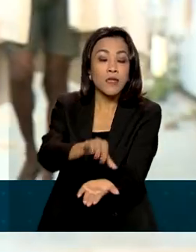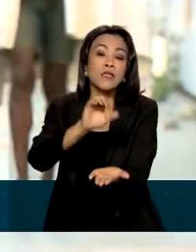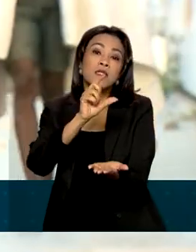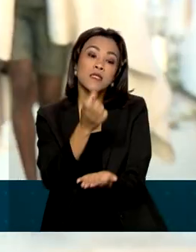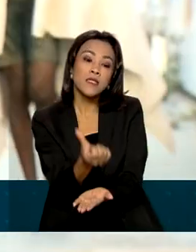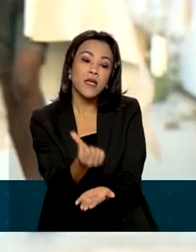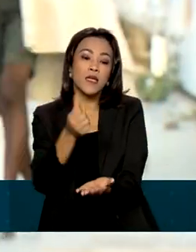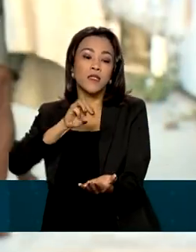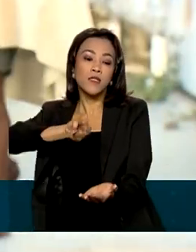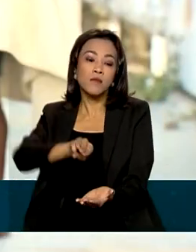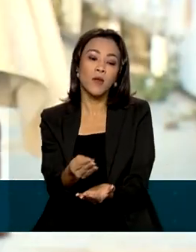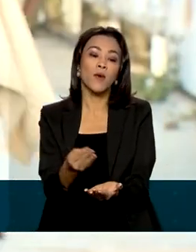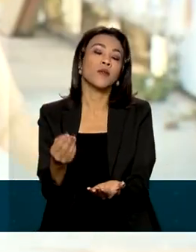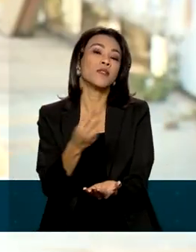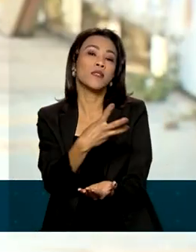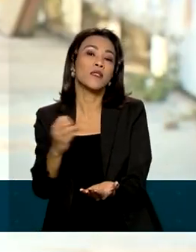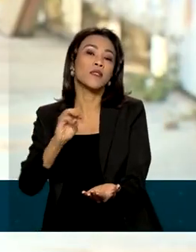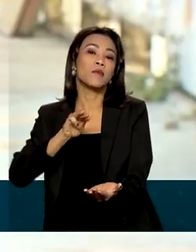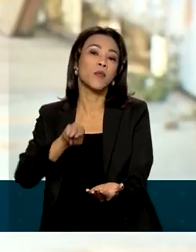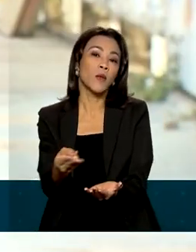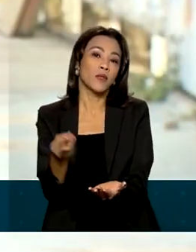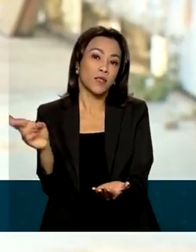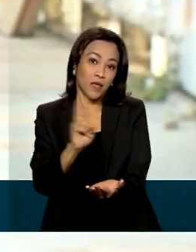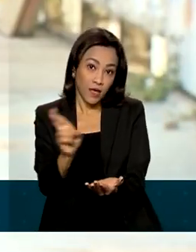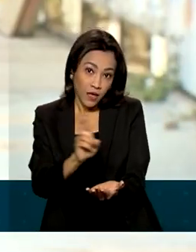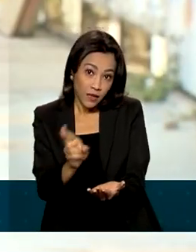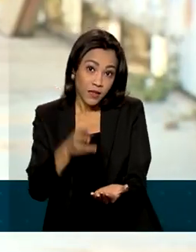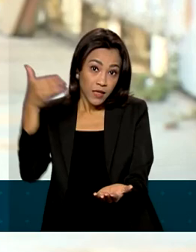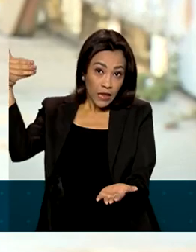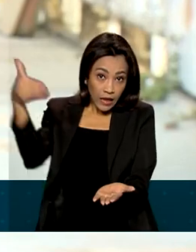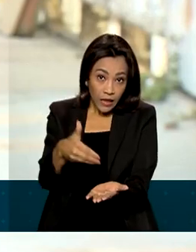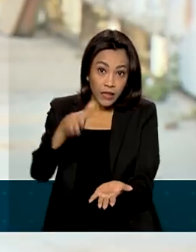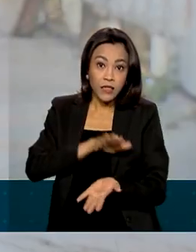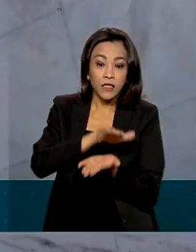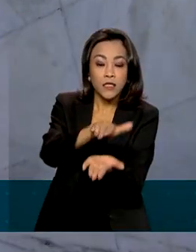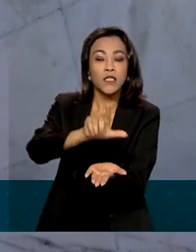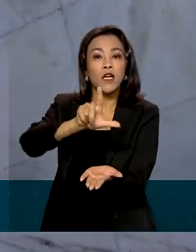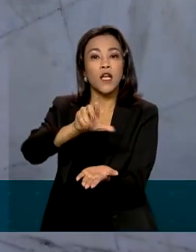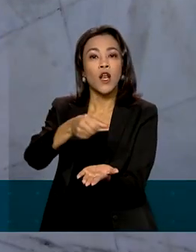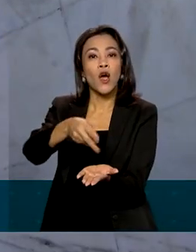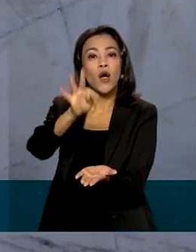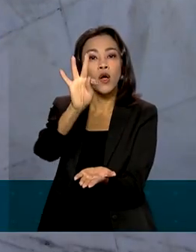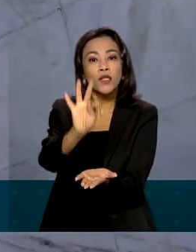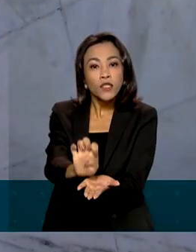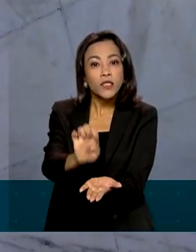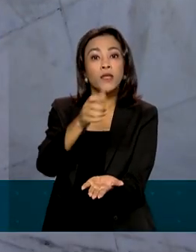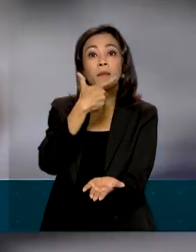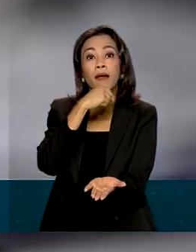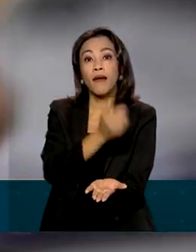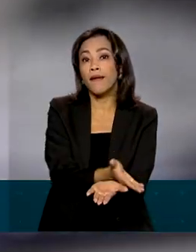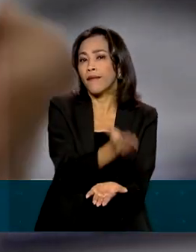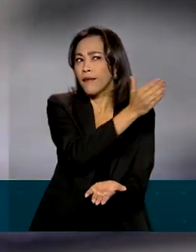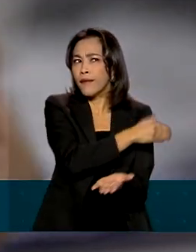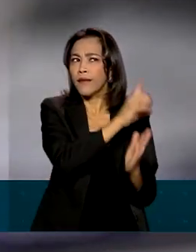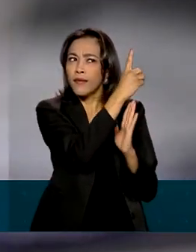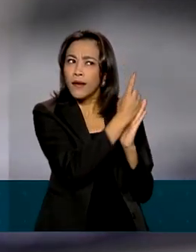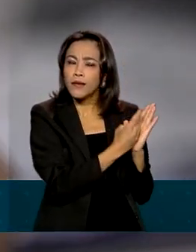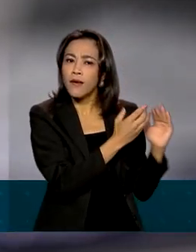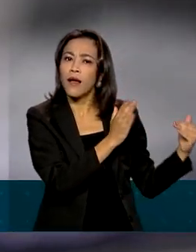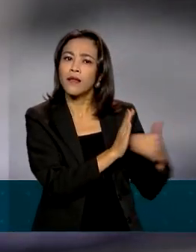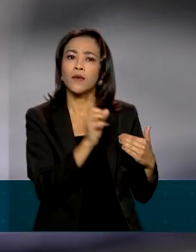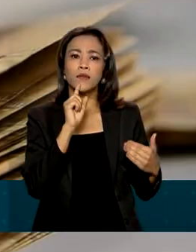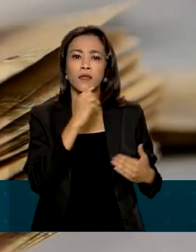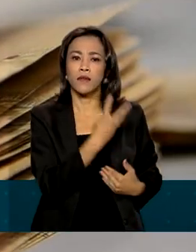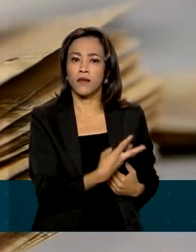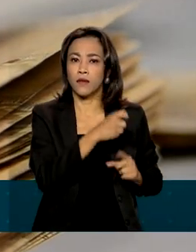e 300 milhões de reais. Neste lote serão contemplados aqueles que entregaram a declaração até o dia 3 de maio